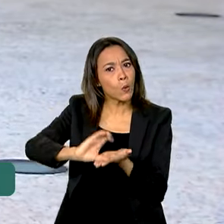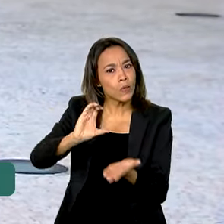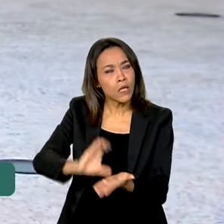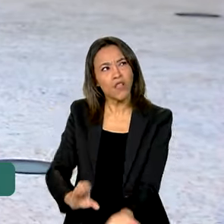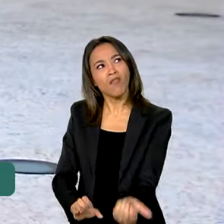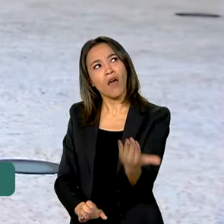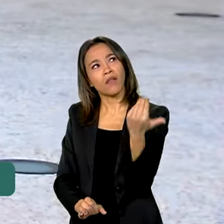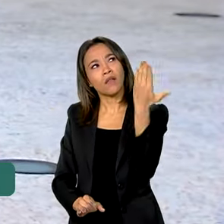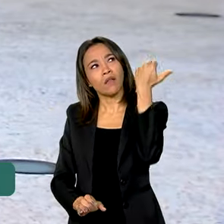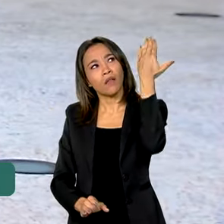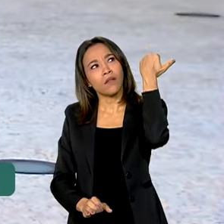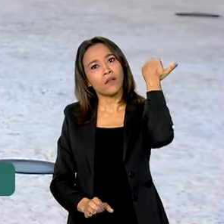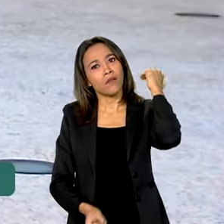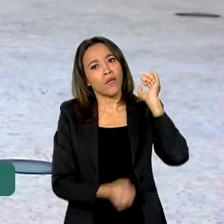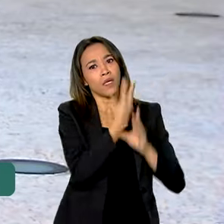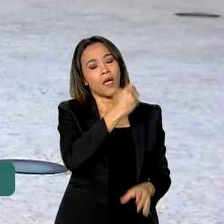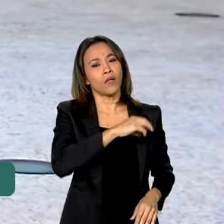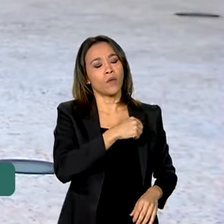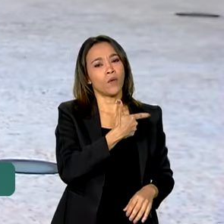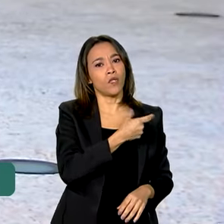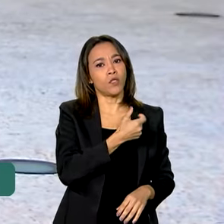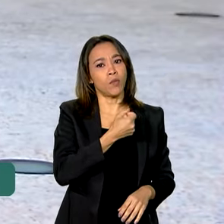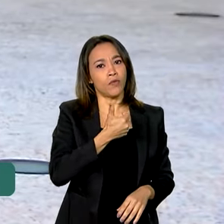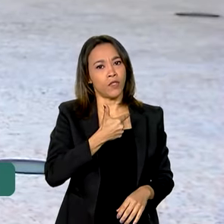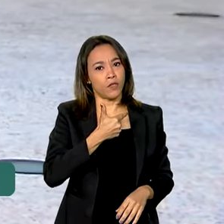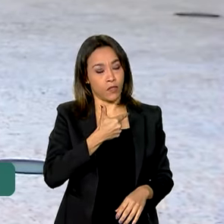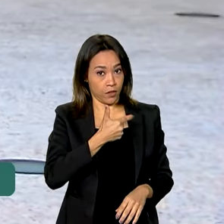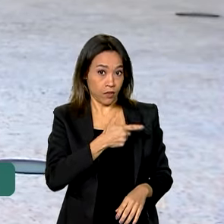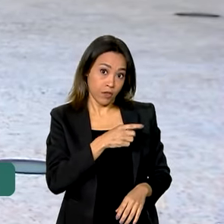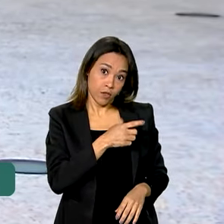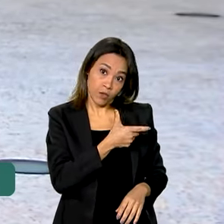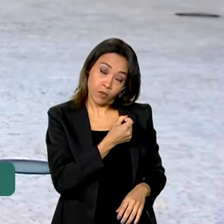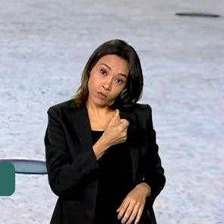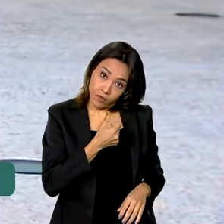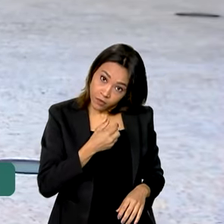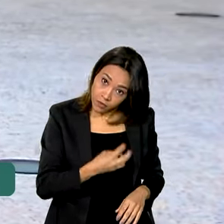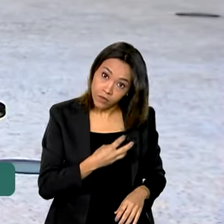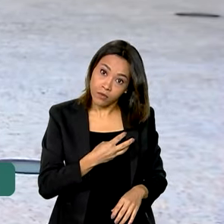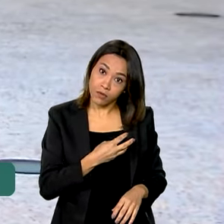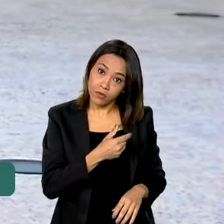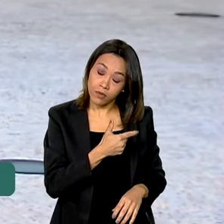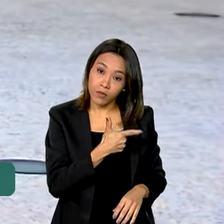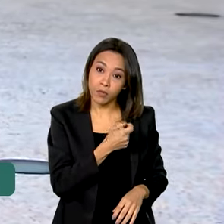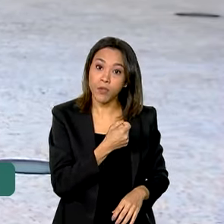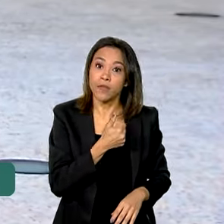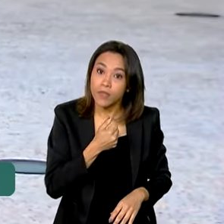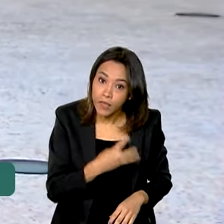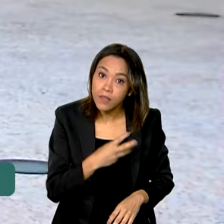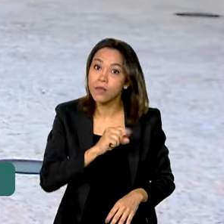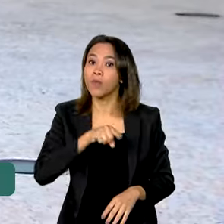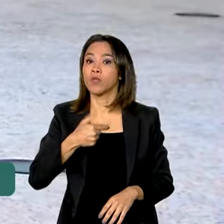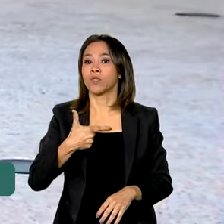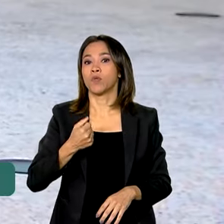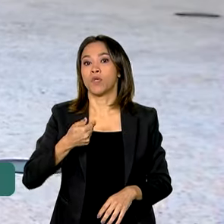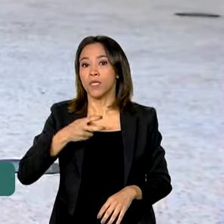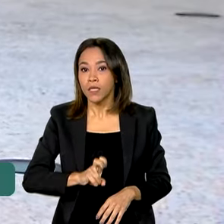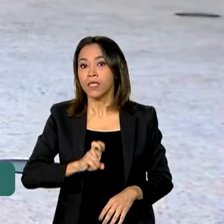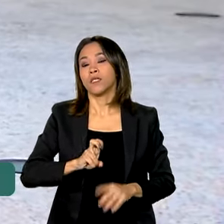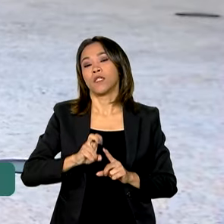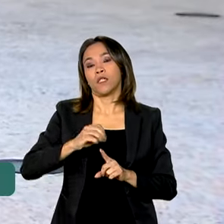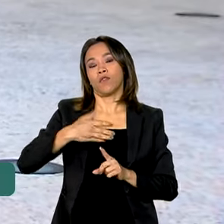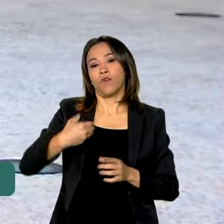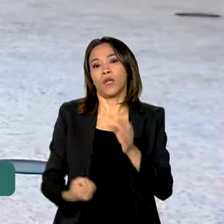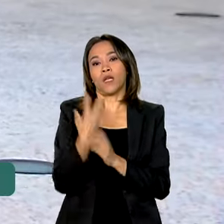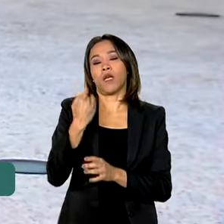desde a recriação dele em 2023. Esse conselho foi criado originalmente em 2015, ainda no governo da presidenta Dilma